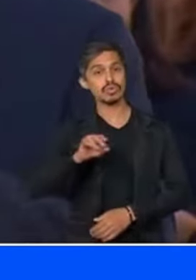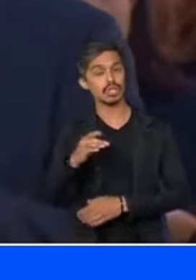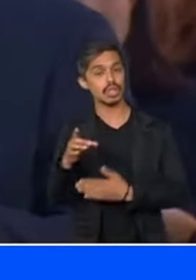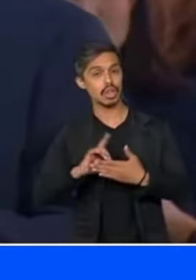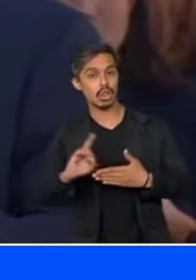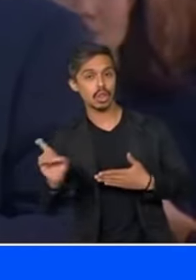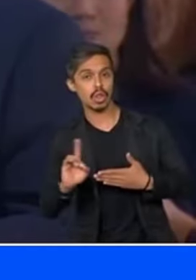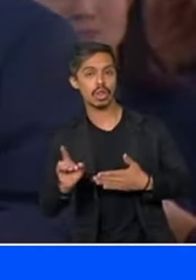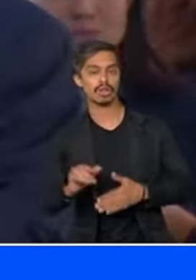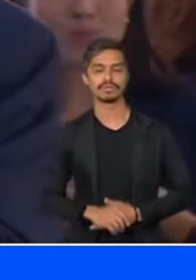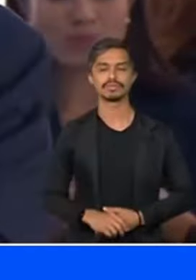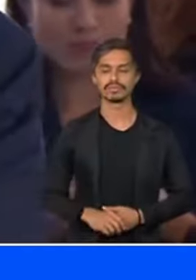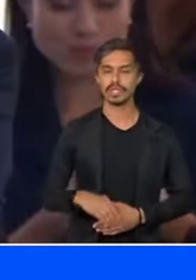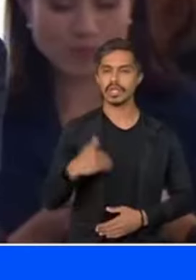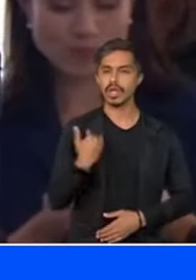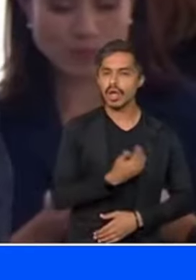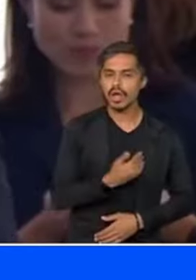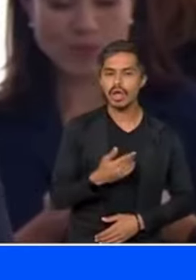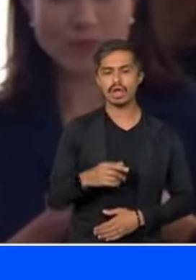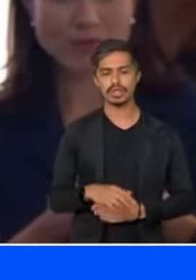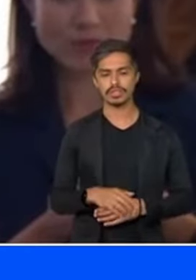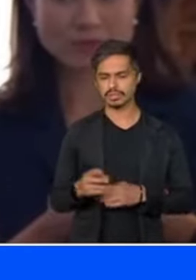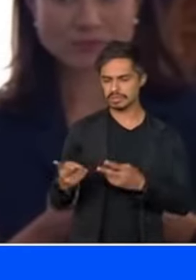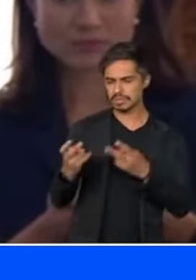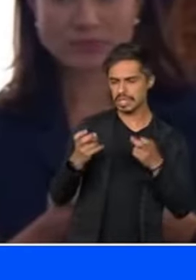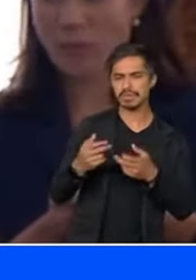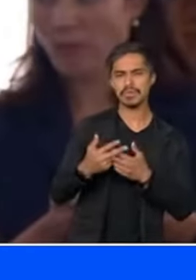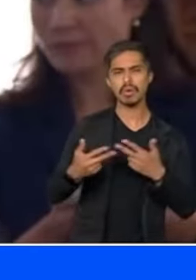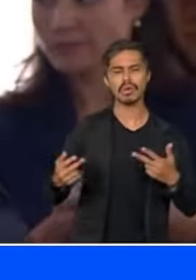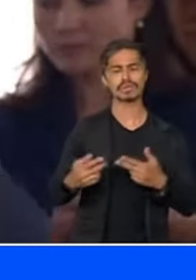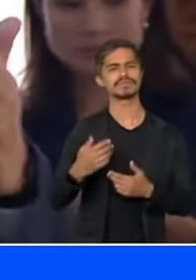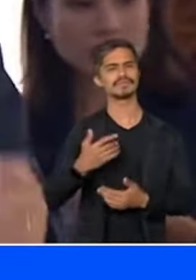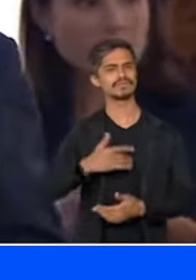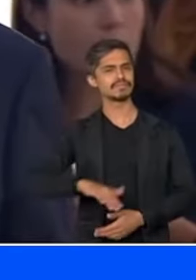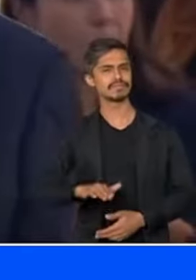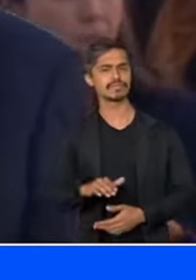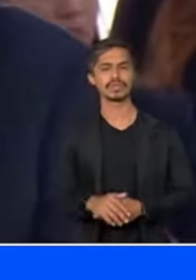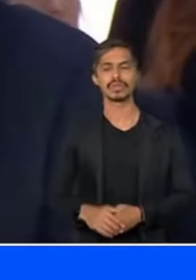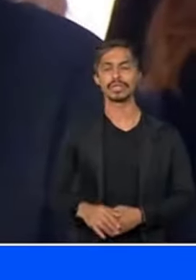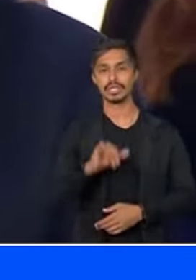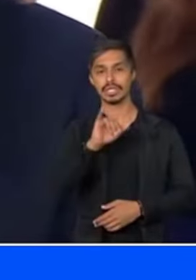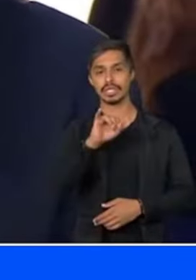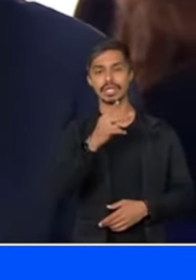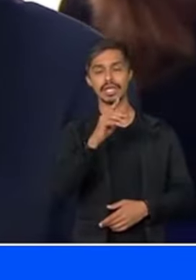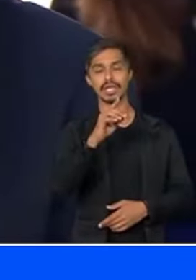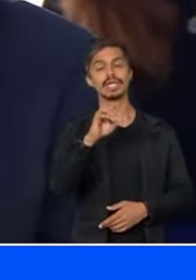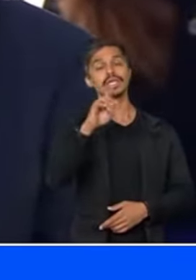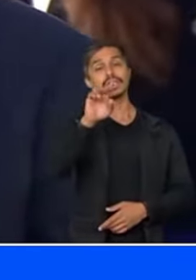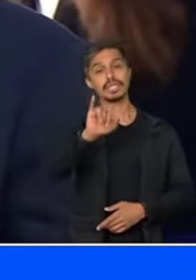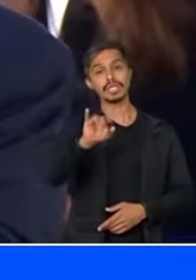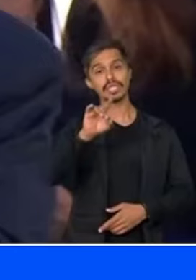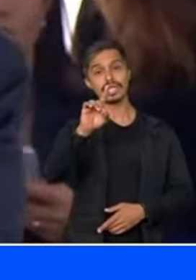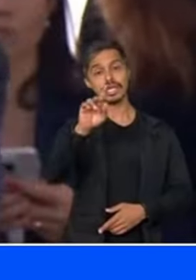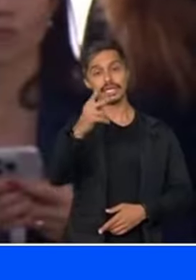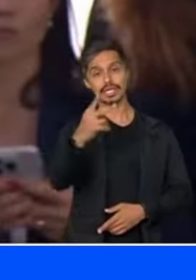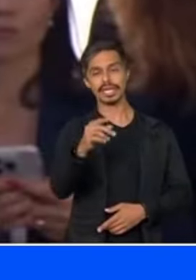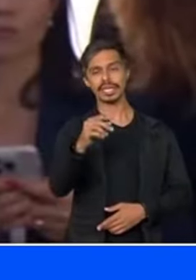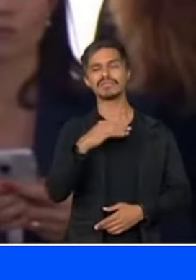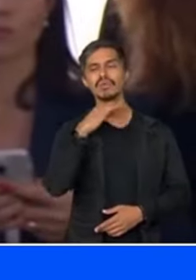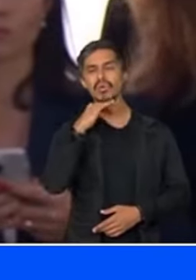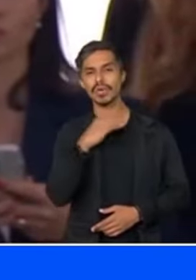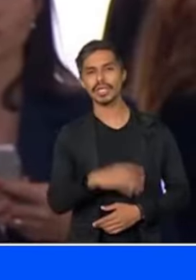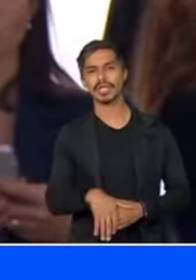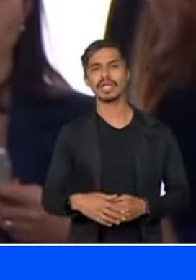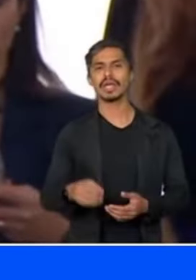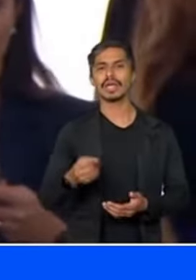onde temos os índices que não nos agradam muito O IDH das cidades não são muito bons O analfabetismo é